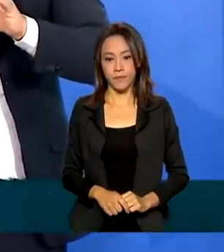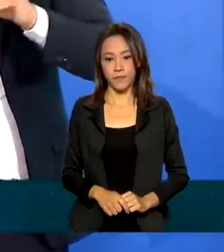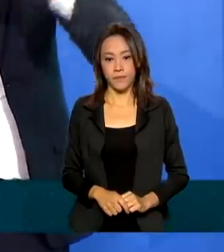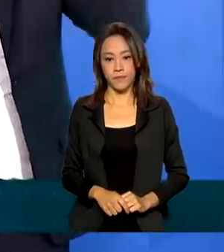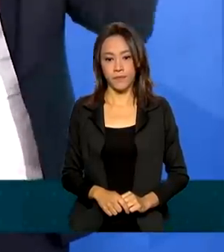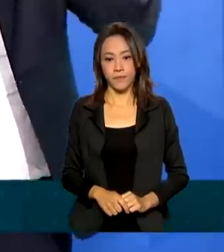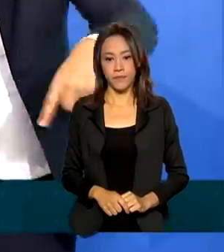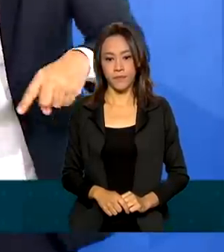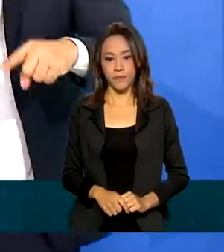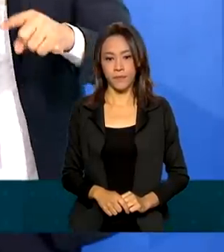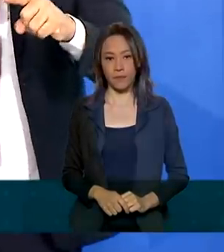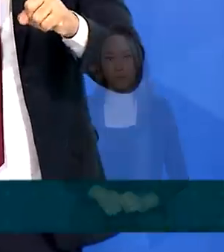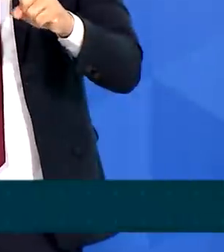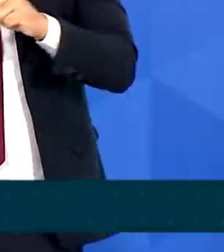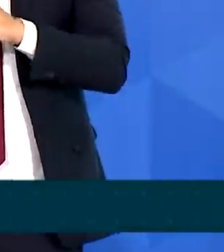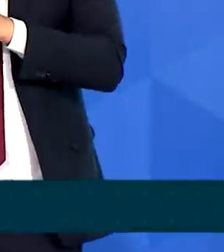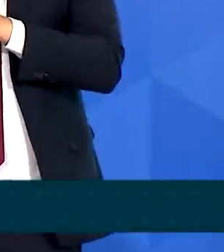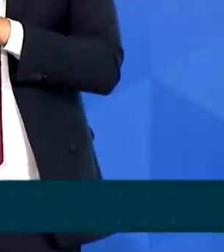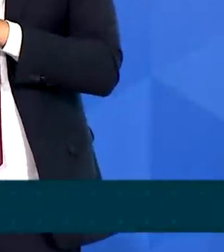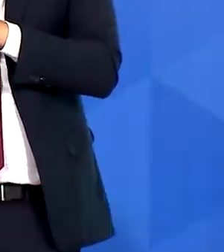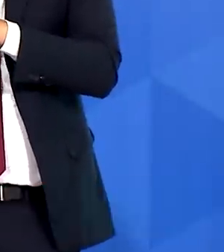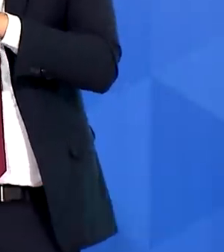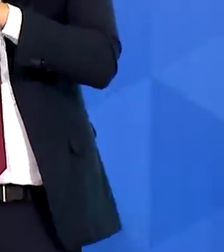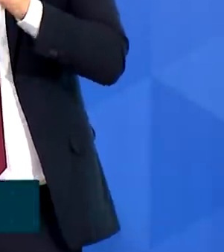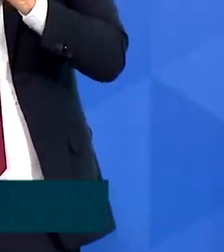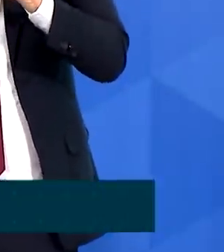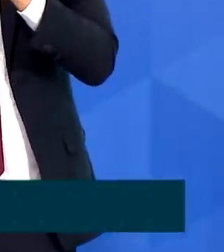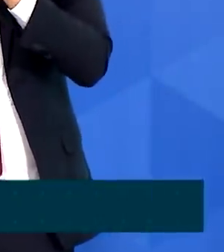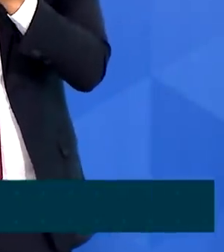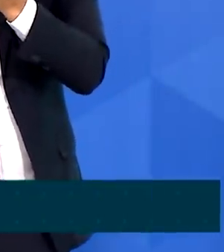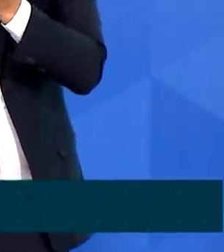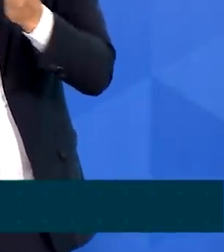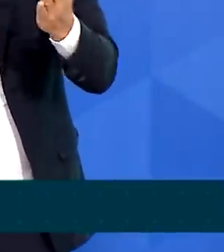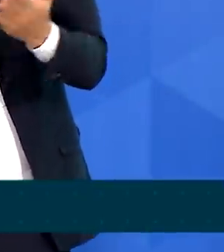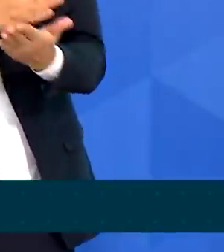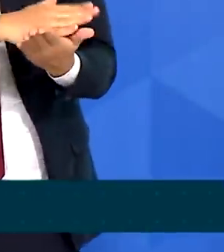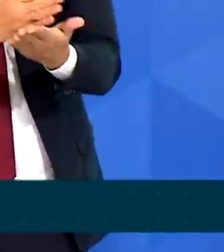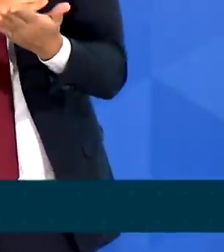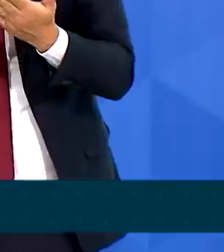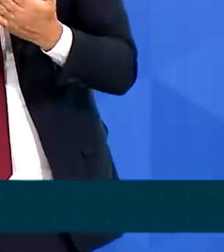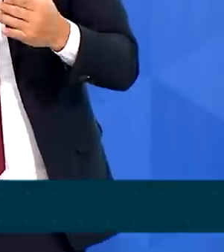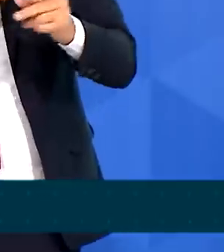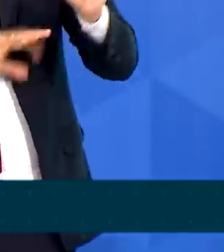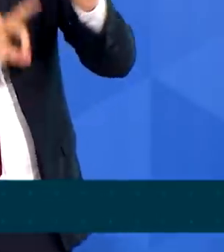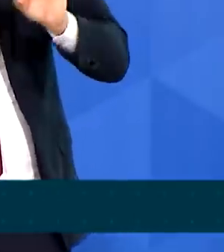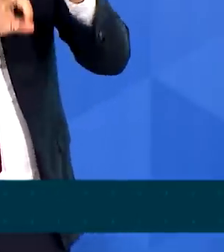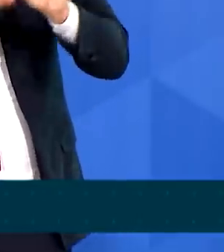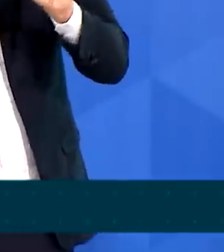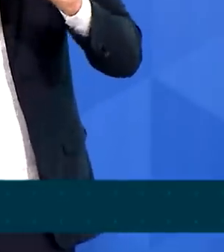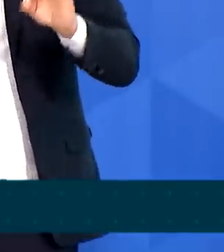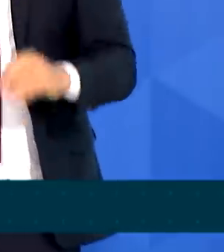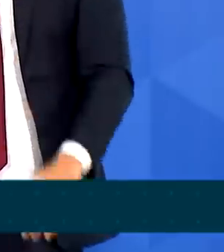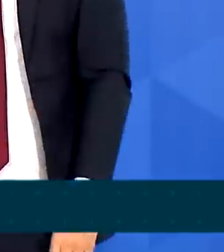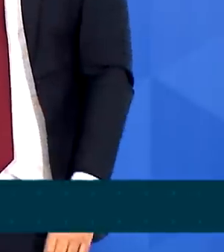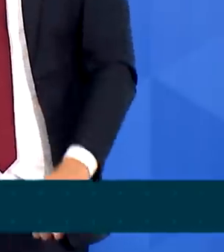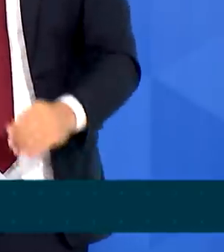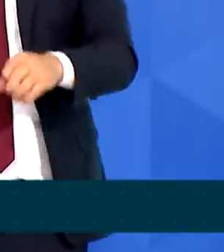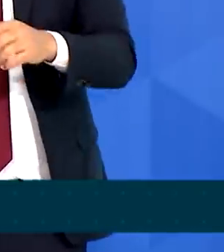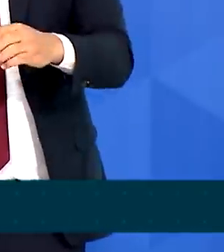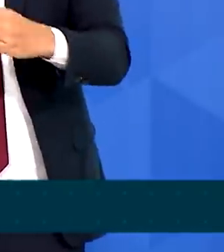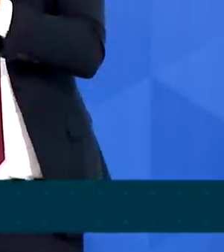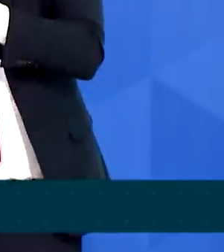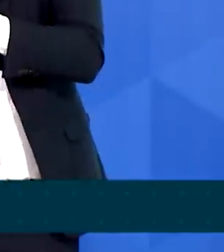narcotráfico e demais ilícitos na fronteira. São ações baseadas na integração das forças de segurança, em operações